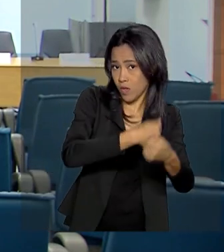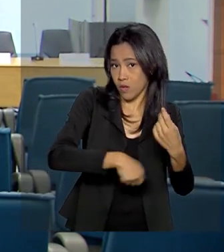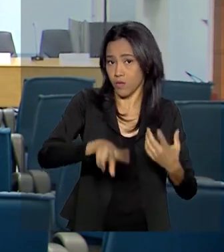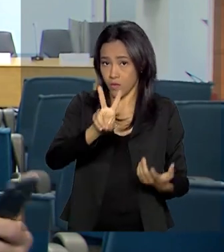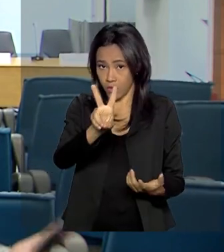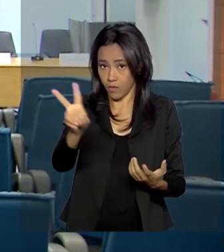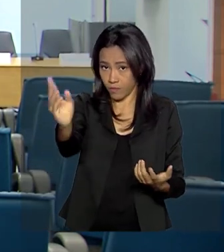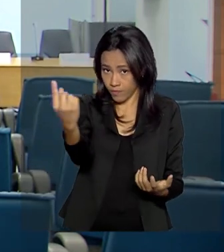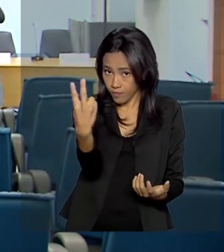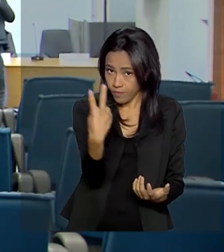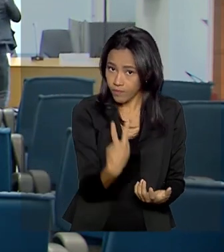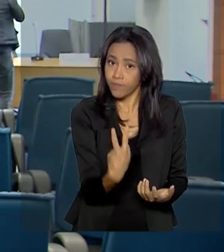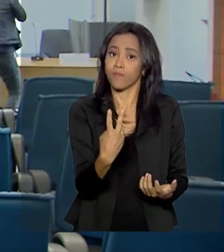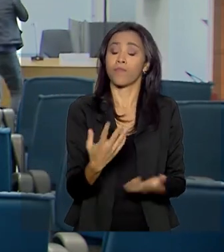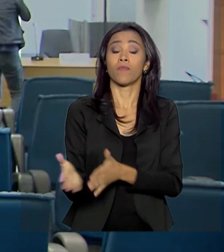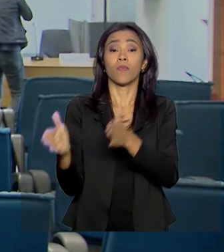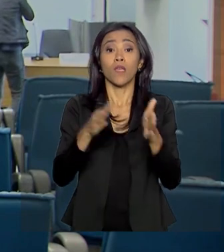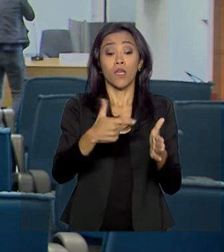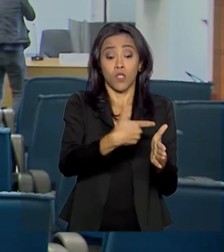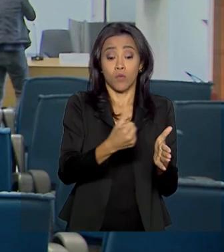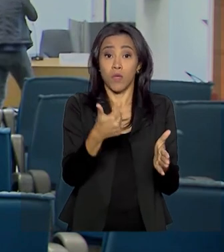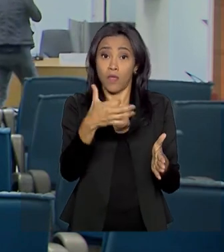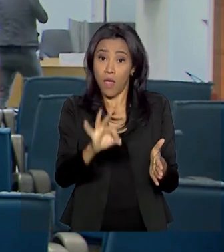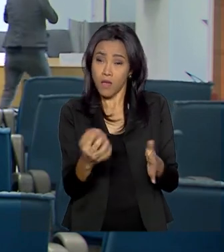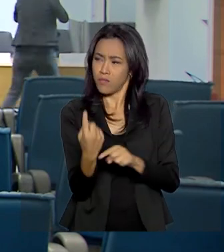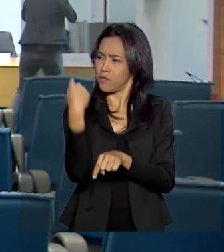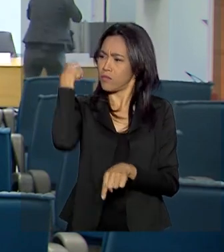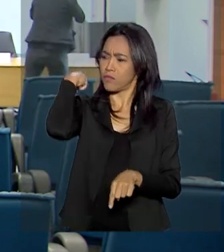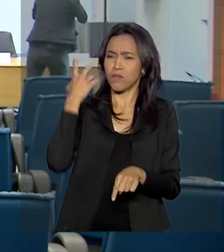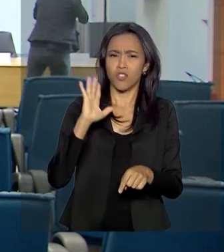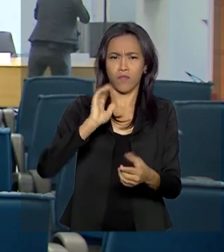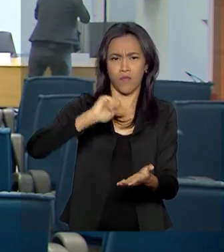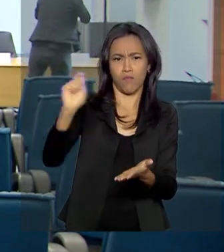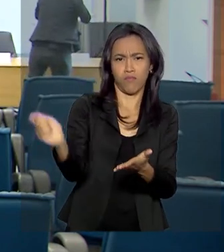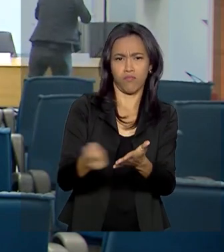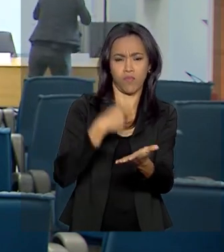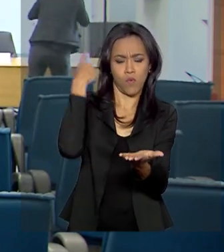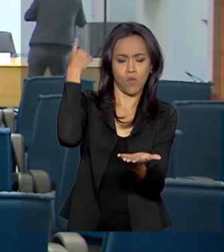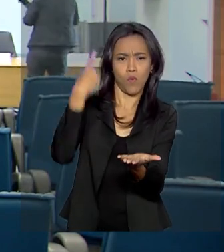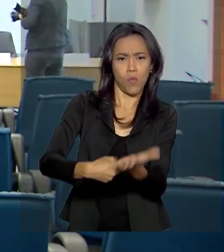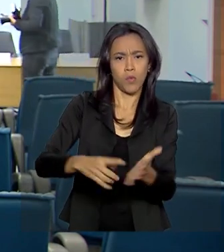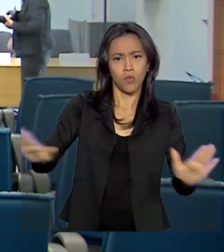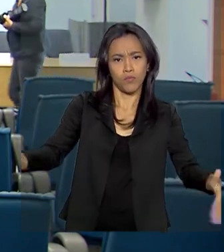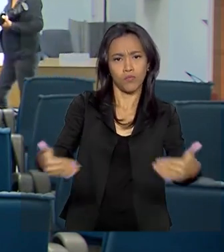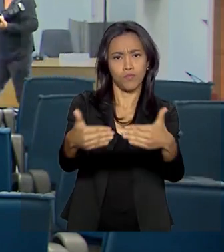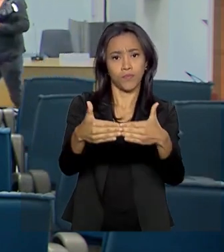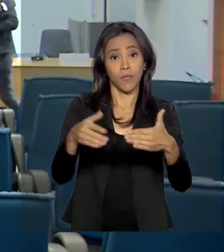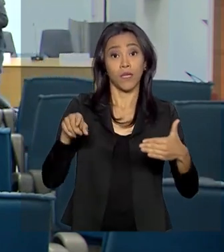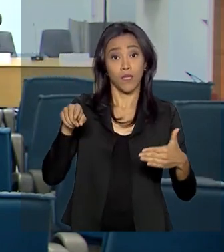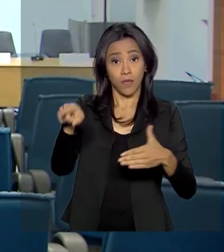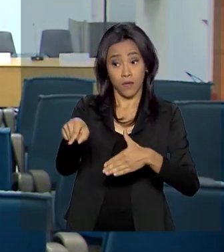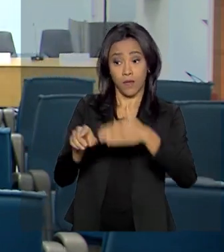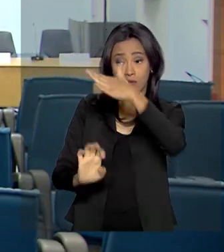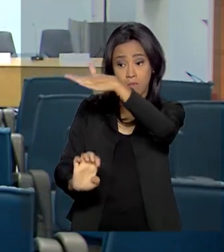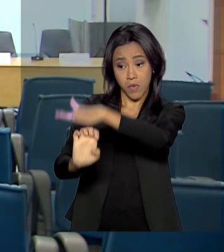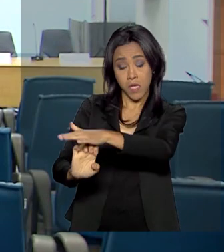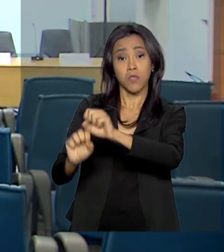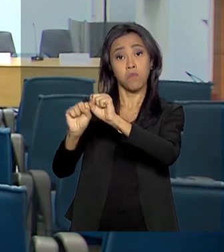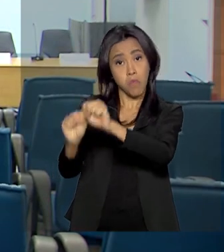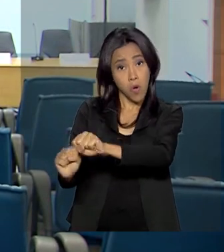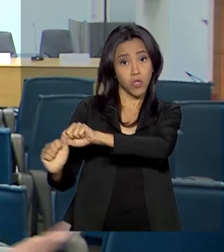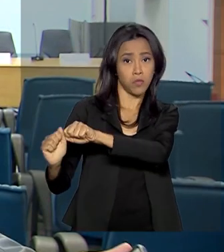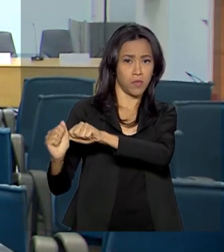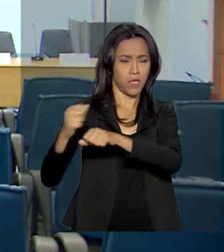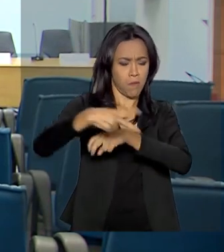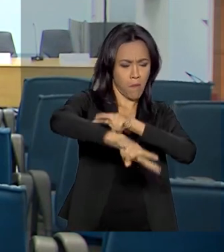acontece que em 2010, União e Petrobras fizeram um acordo onde a petroleira teria direito a explorar na área do polígono do